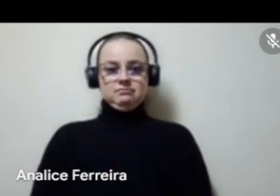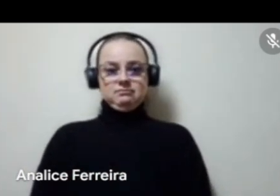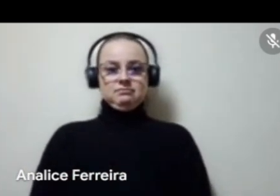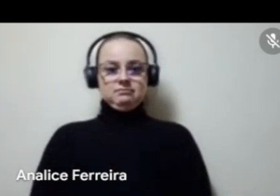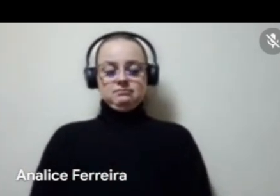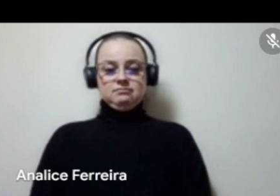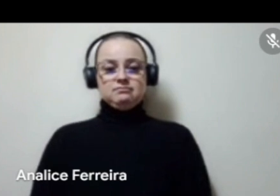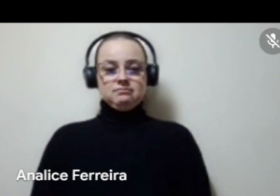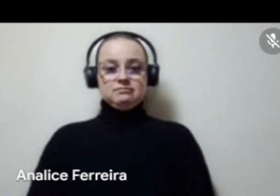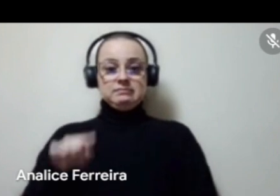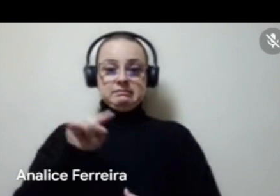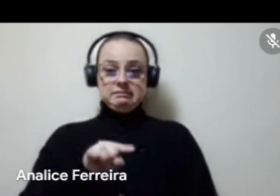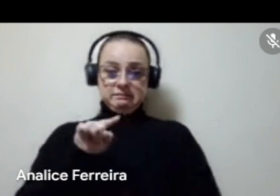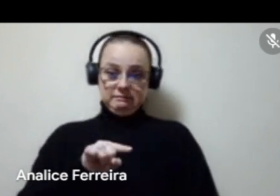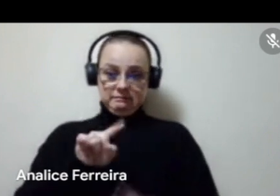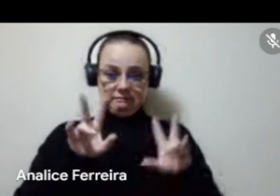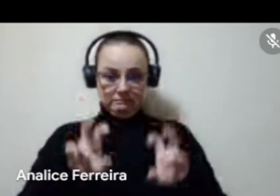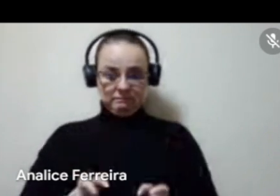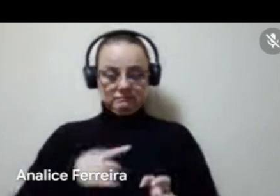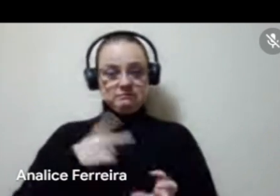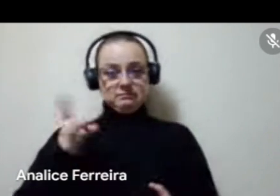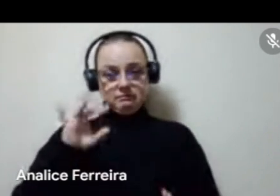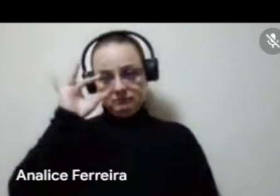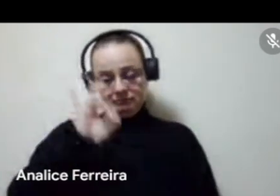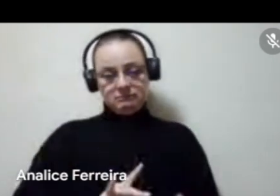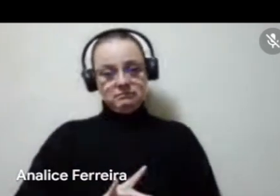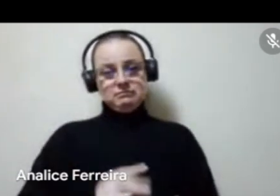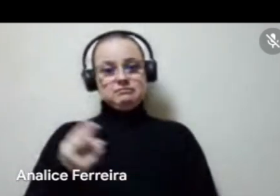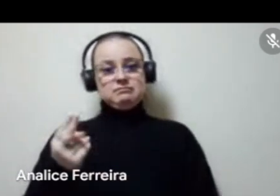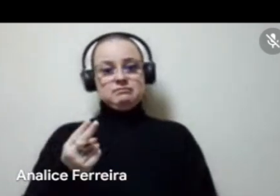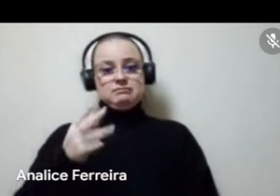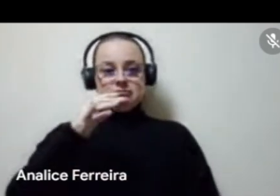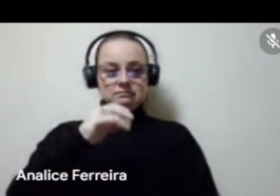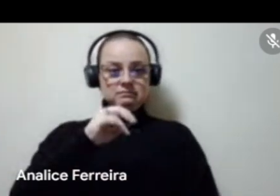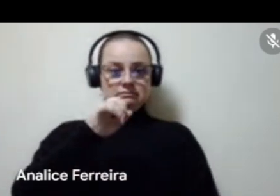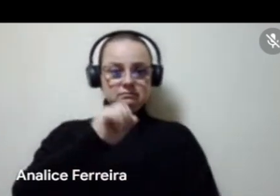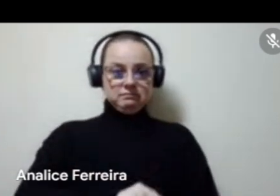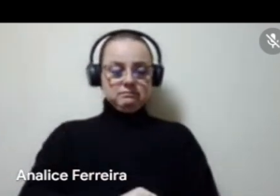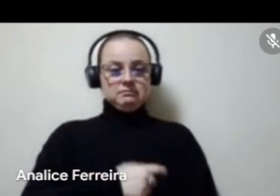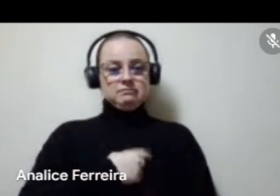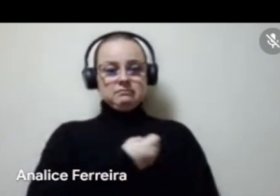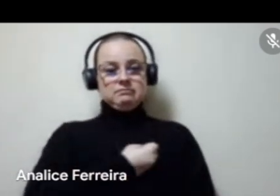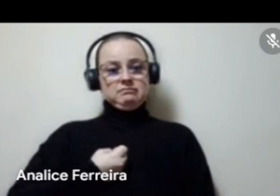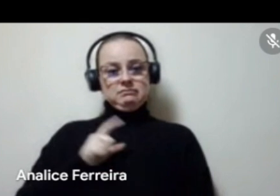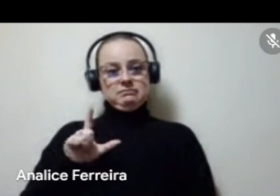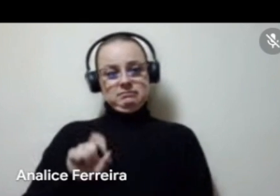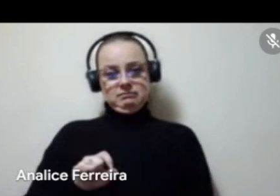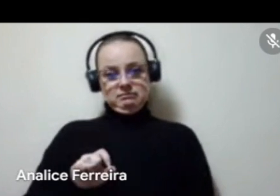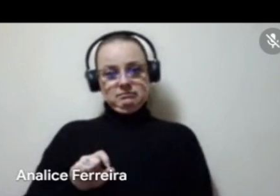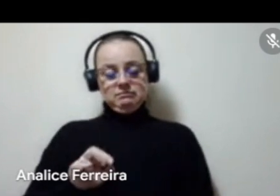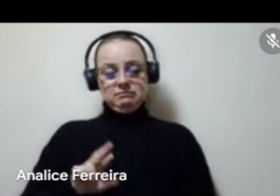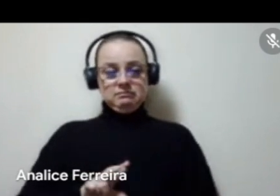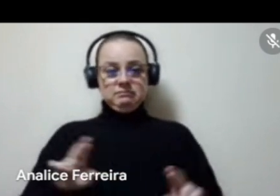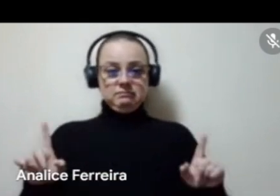E aqui, para deixar registrado, segundo a instrução normativa do MINC número 10, diferente do